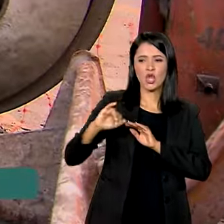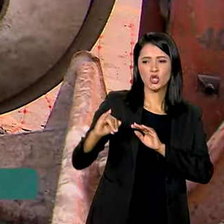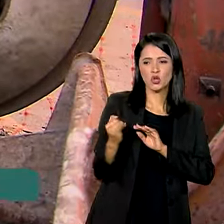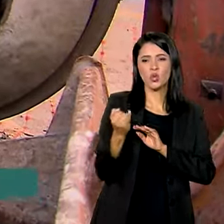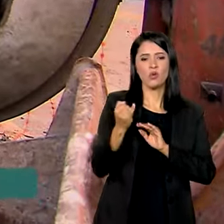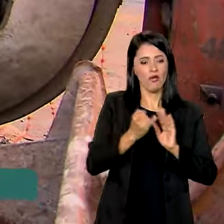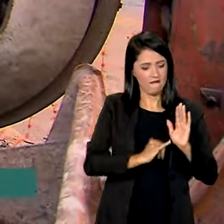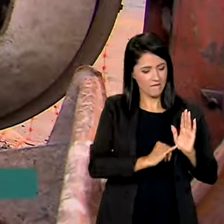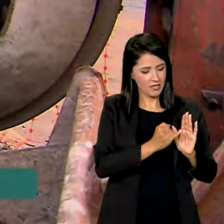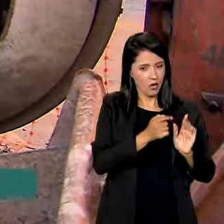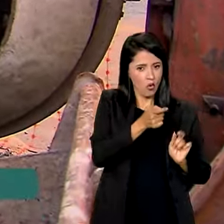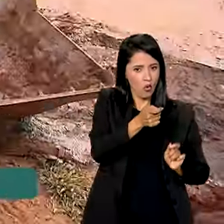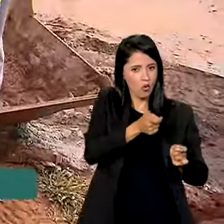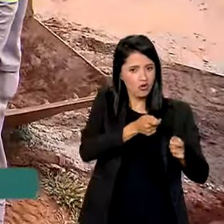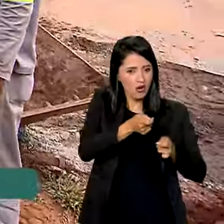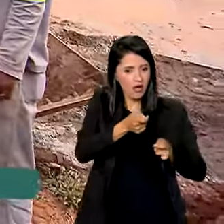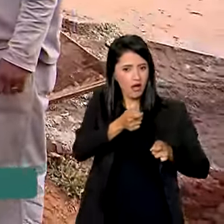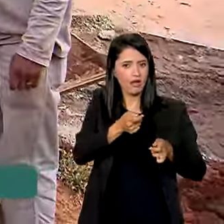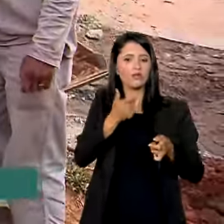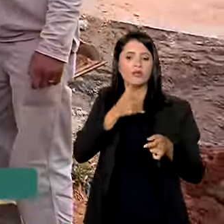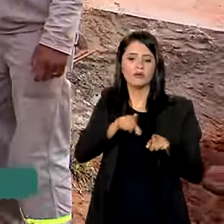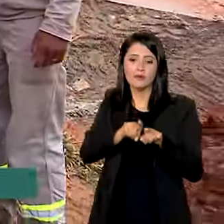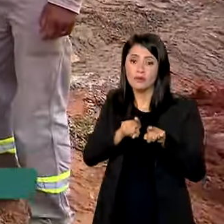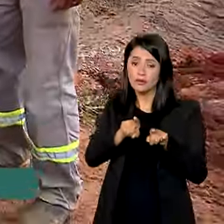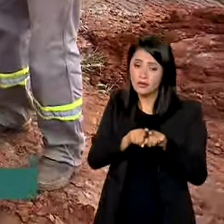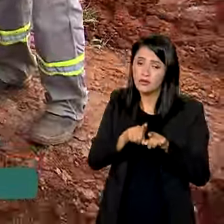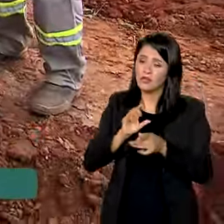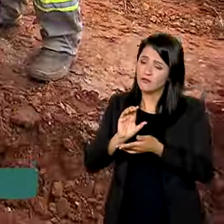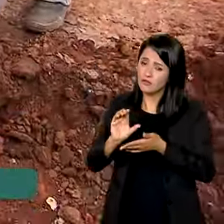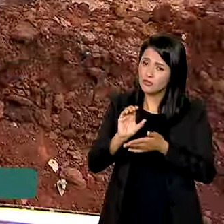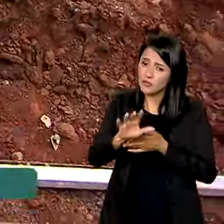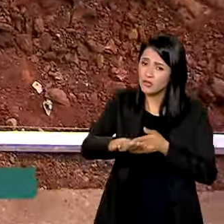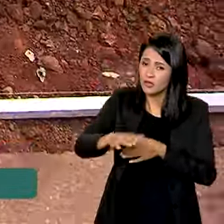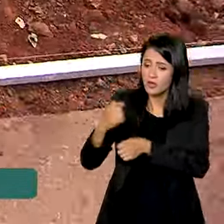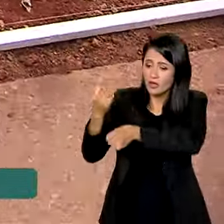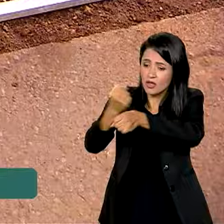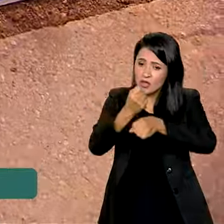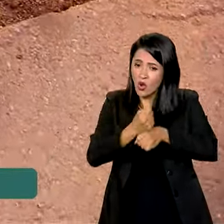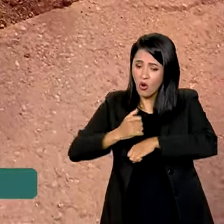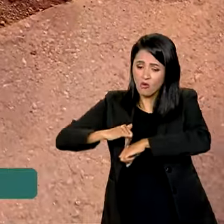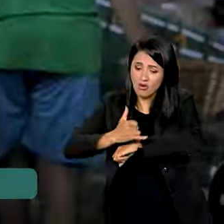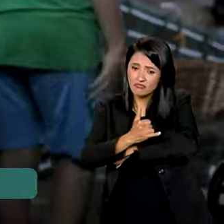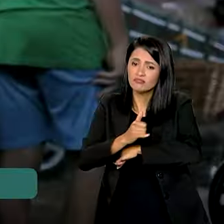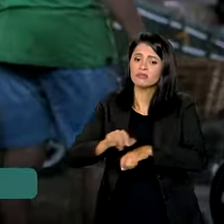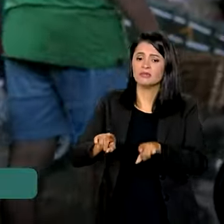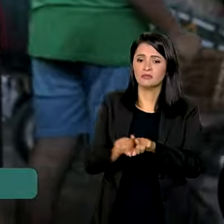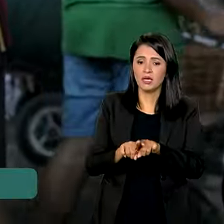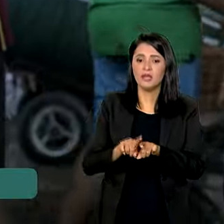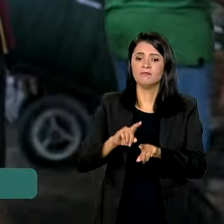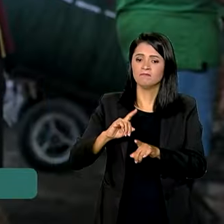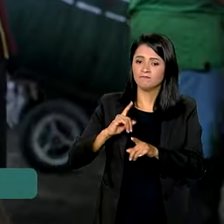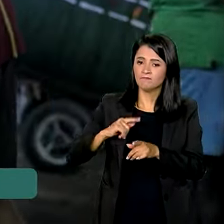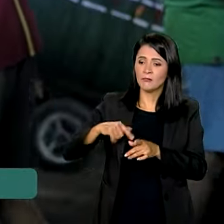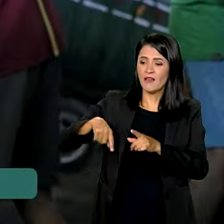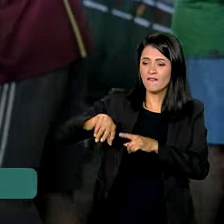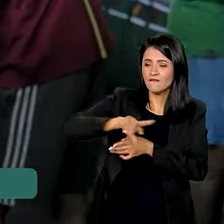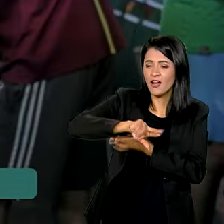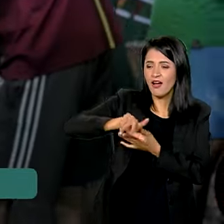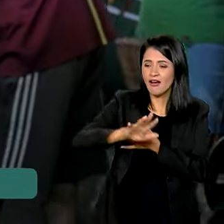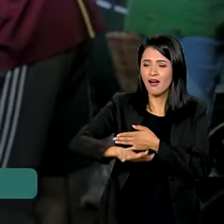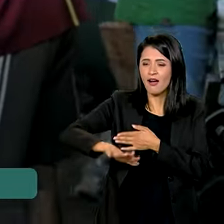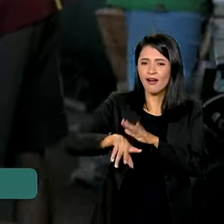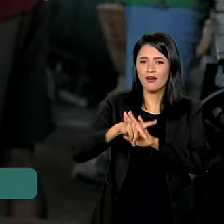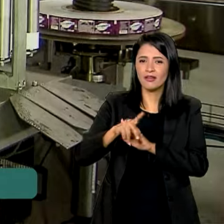e inflação controlados, investimentos federais em obras de infraestrutura, aquecimento de vários